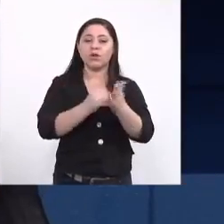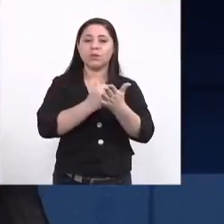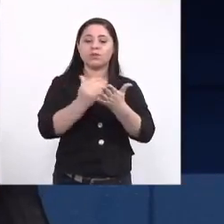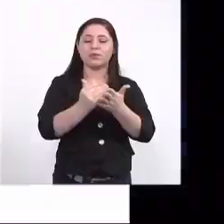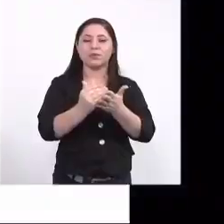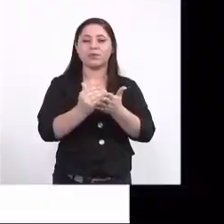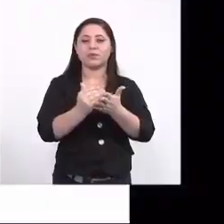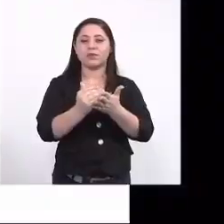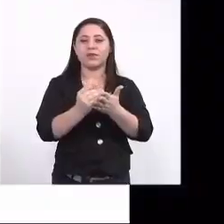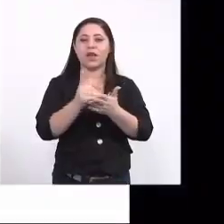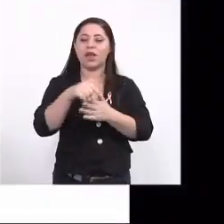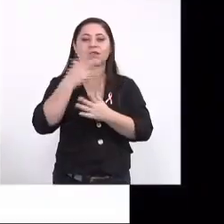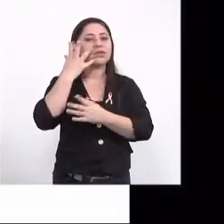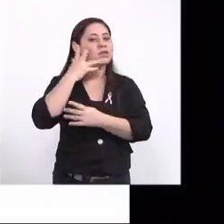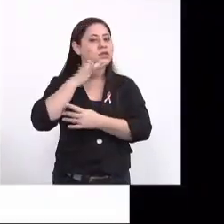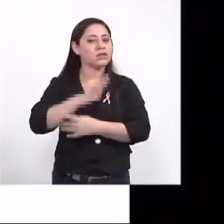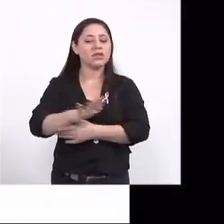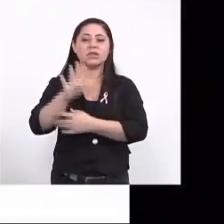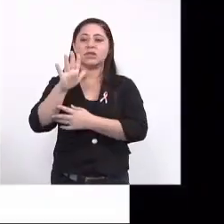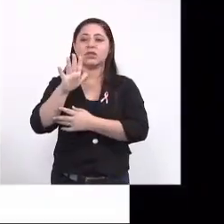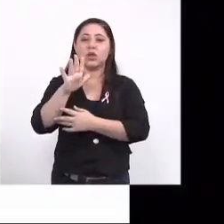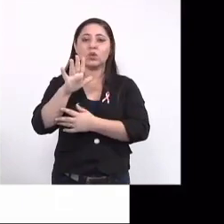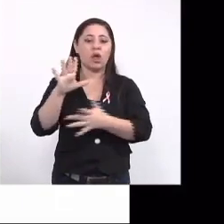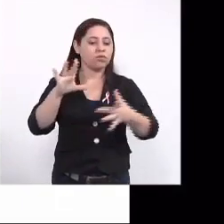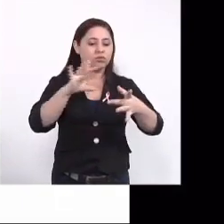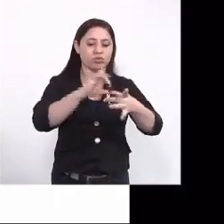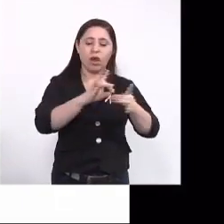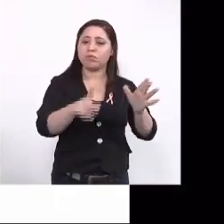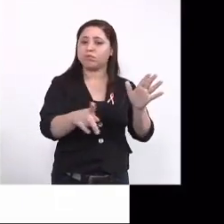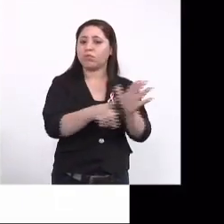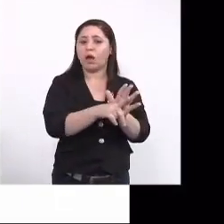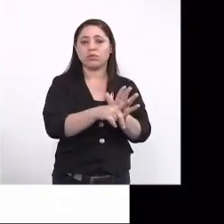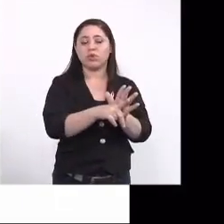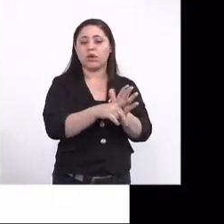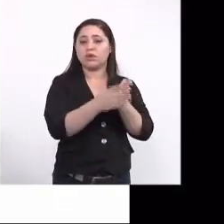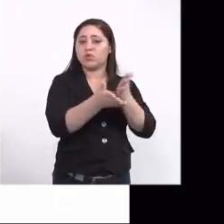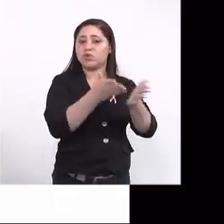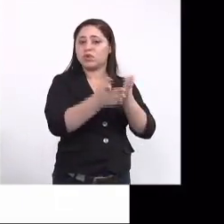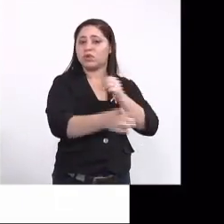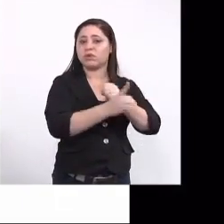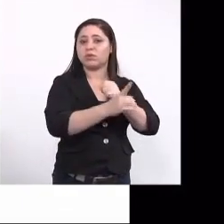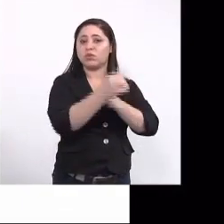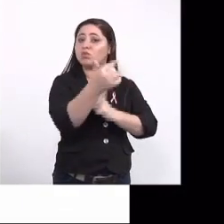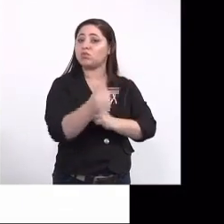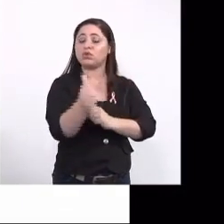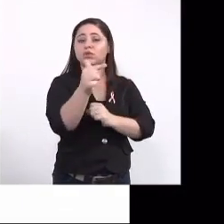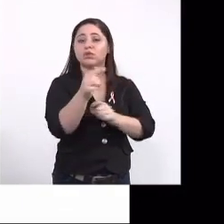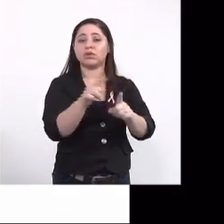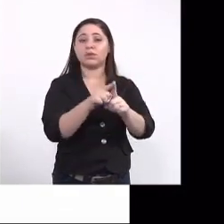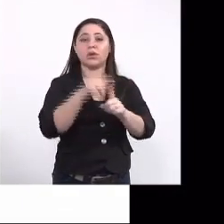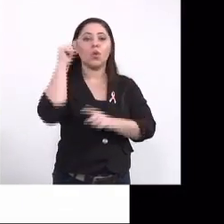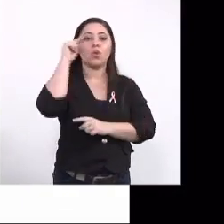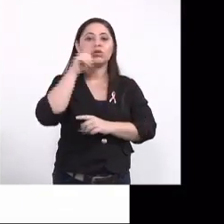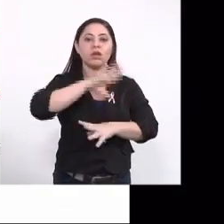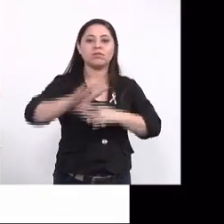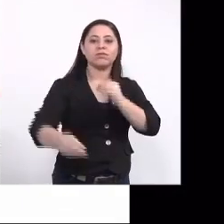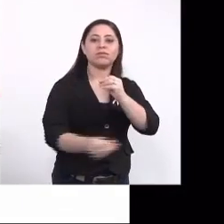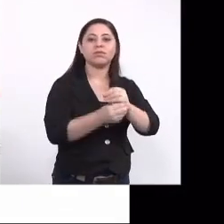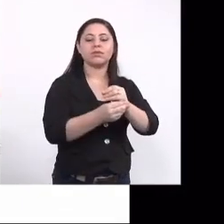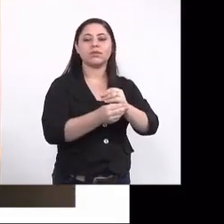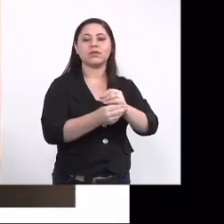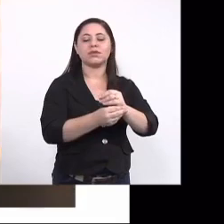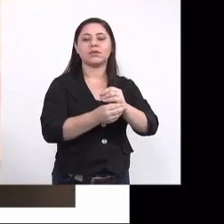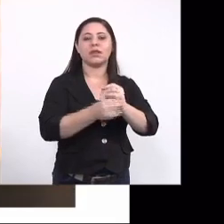problemática, com essas crianças que não estavam vinculadas a esses serviços de estimulação precoce e conseguimos a inserção dessas